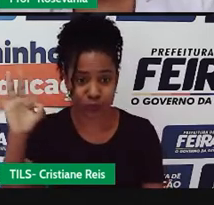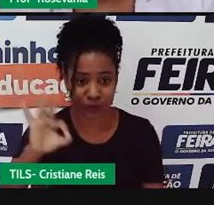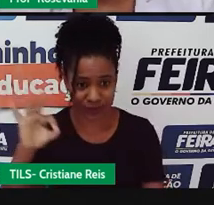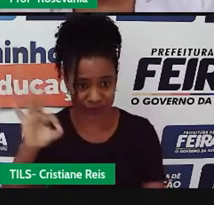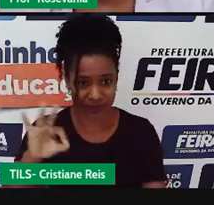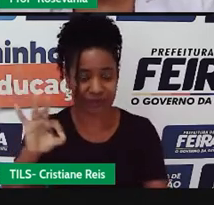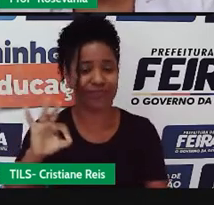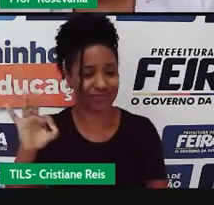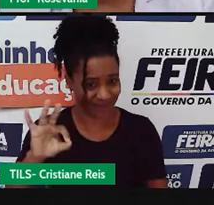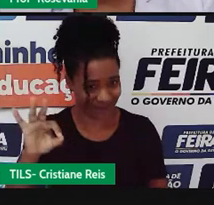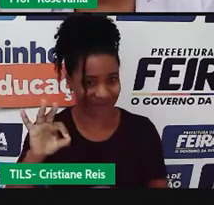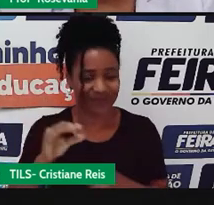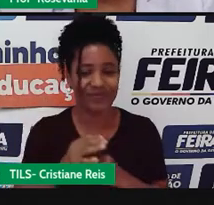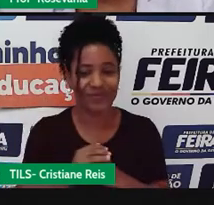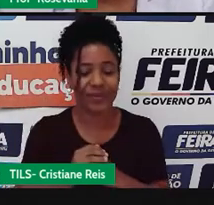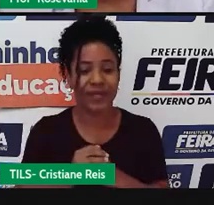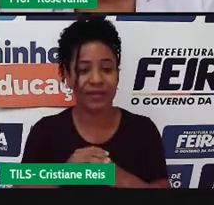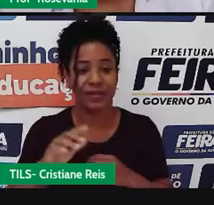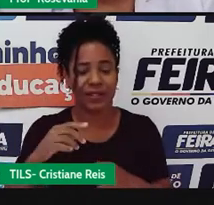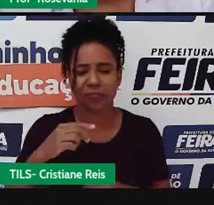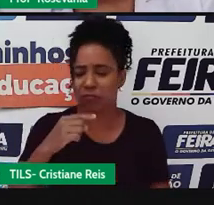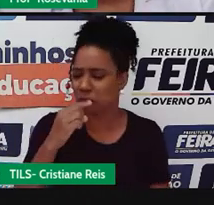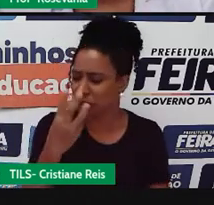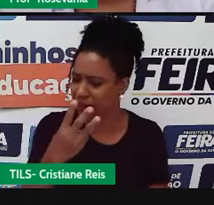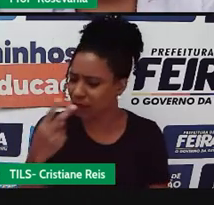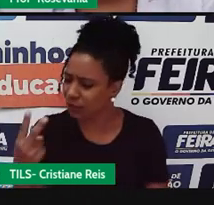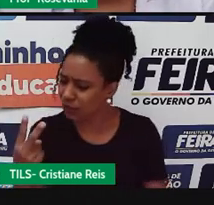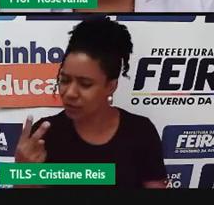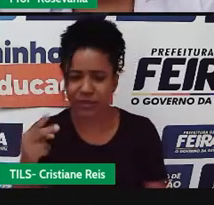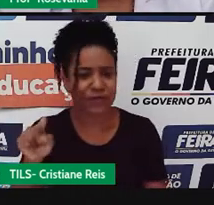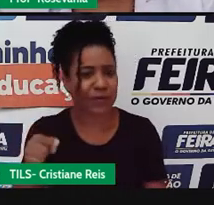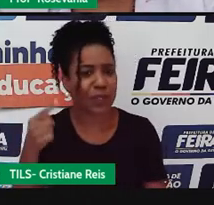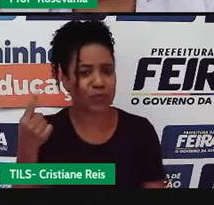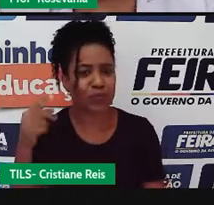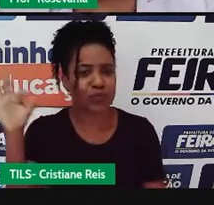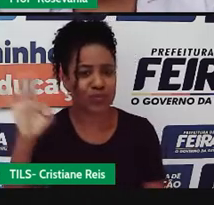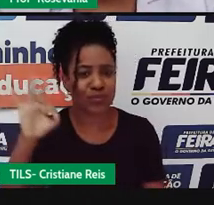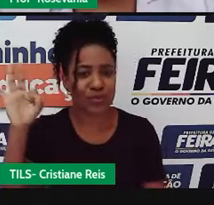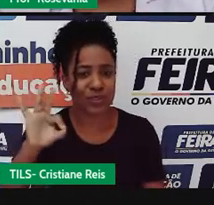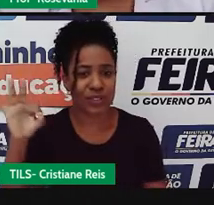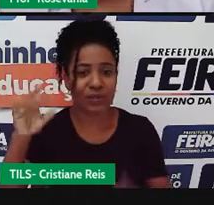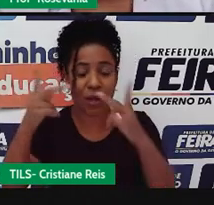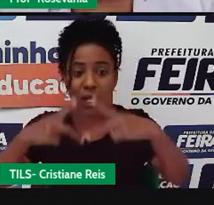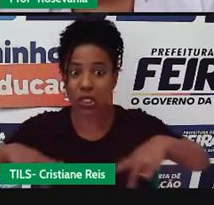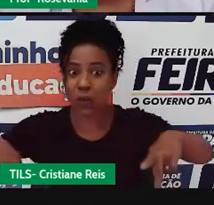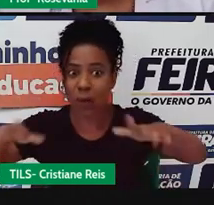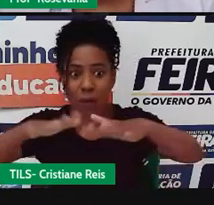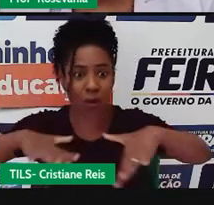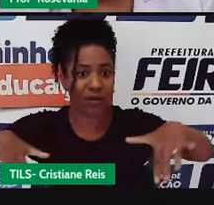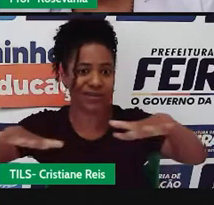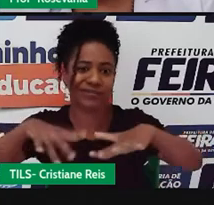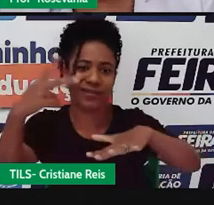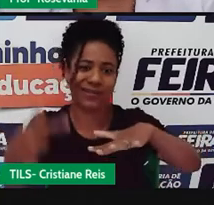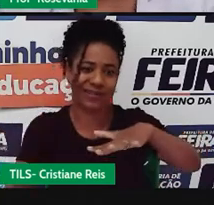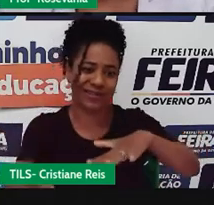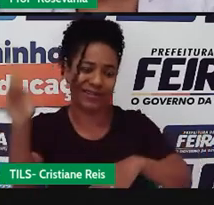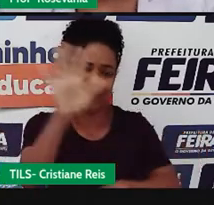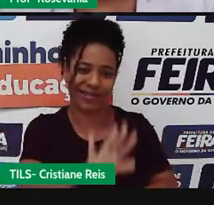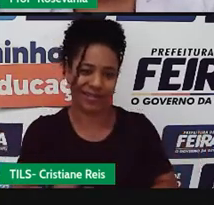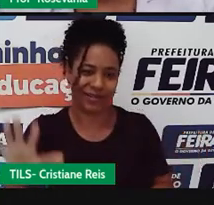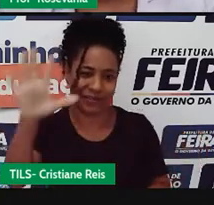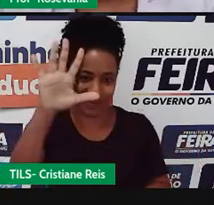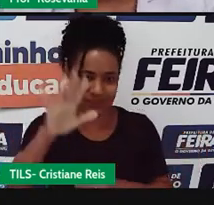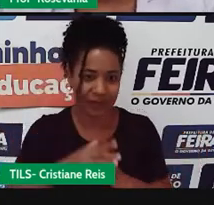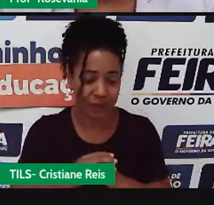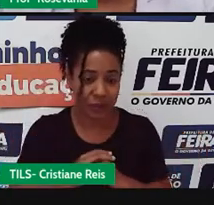ele vai abastecer 32,1% da população nacional. Então, pense na importância que esse rio tem, né,